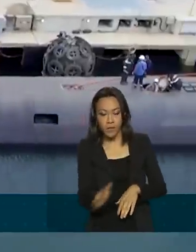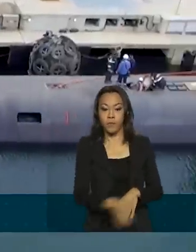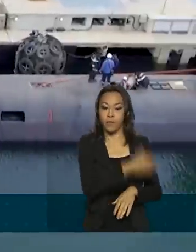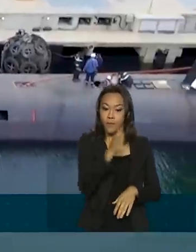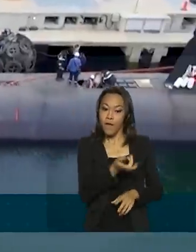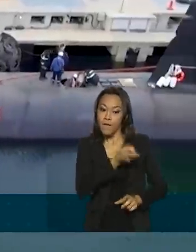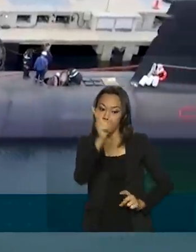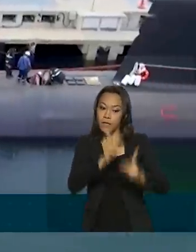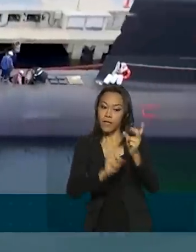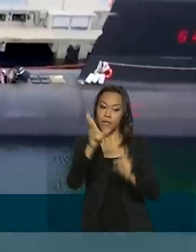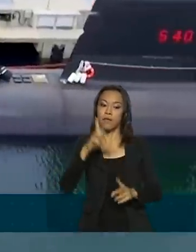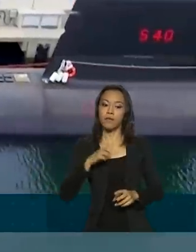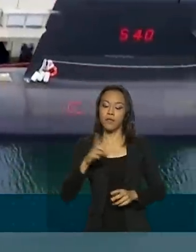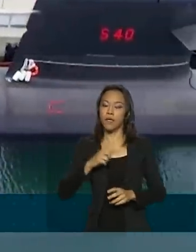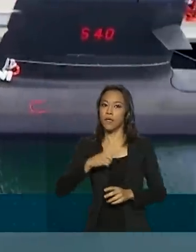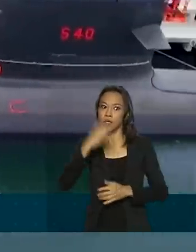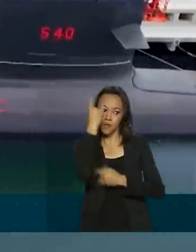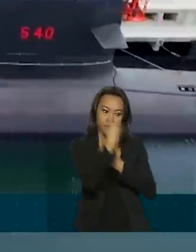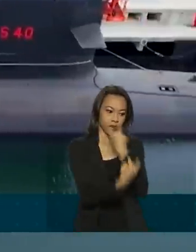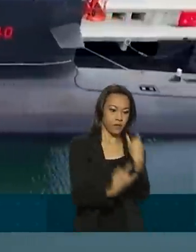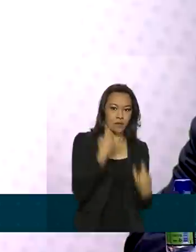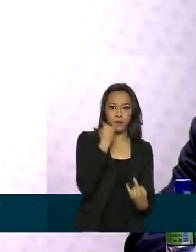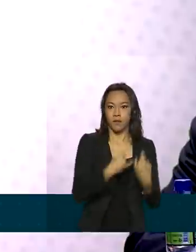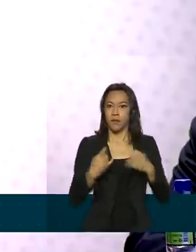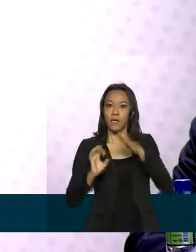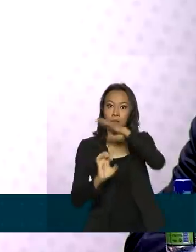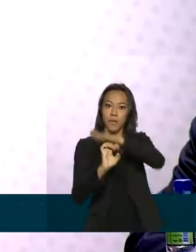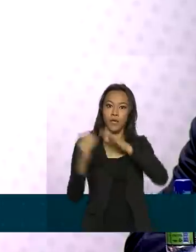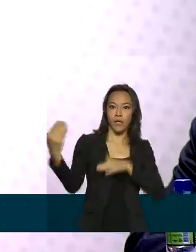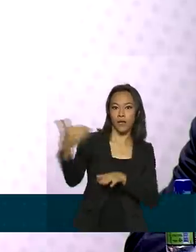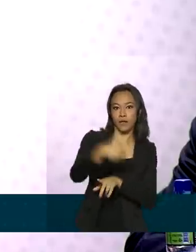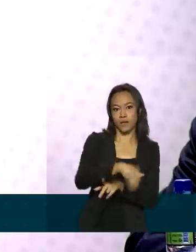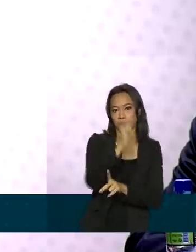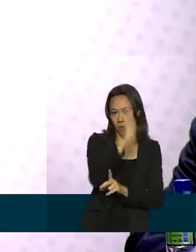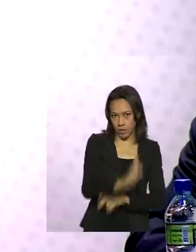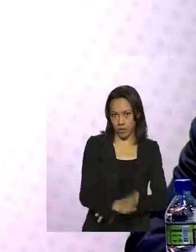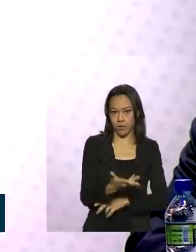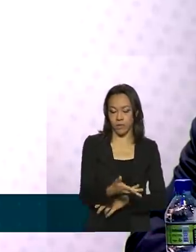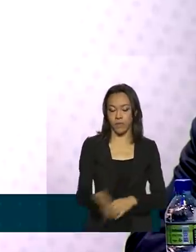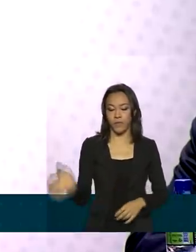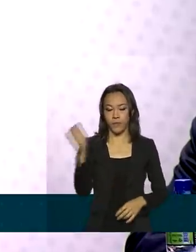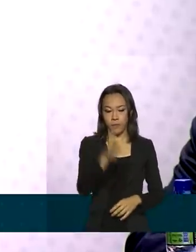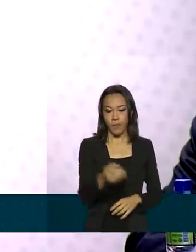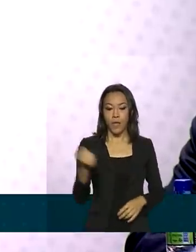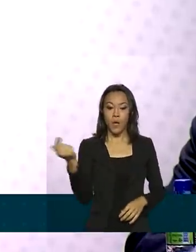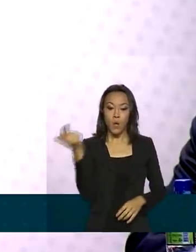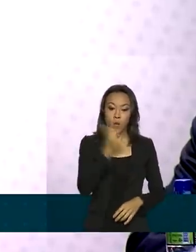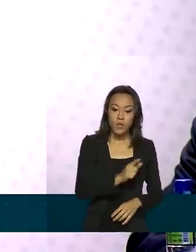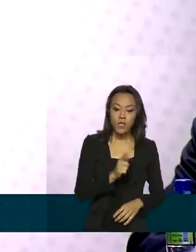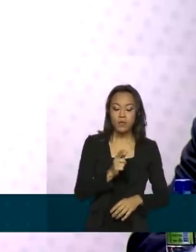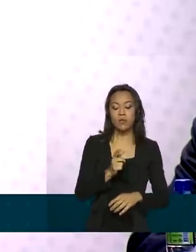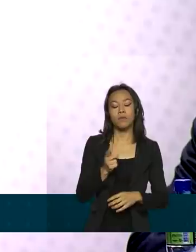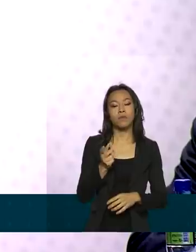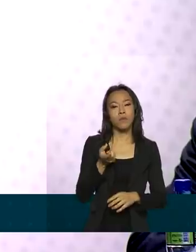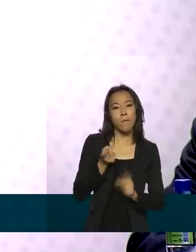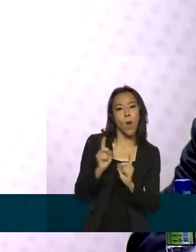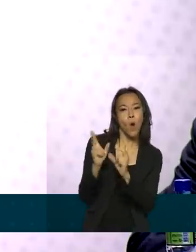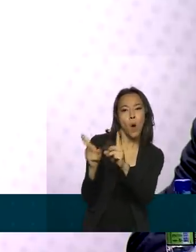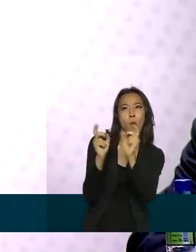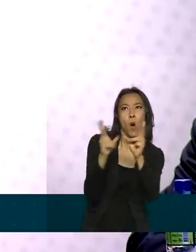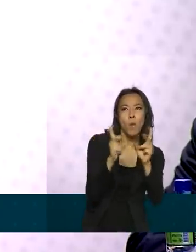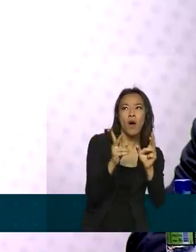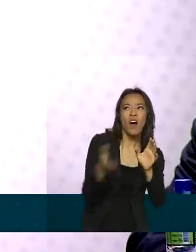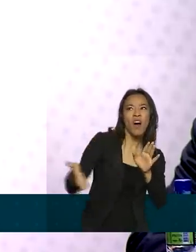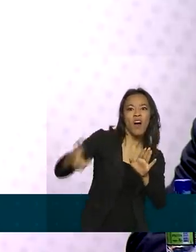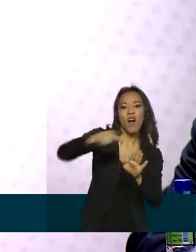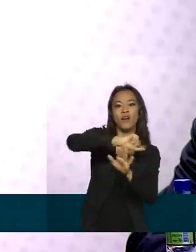o país tem atraído investimentos estrangeiros. Conseguimos penetrar em mercados que antes tínhamos